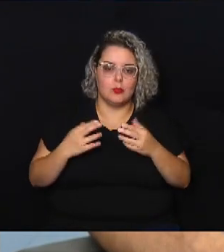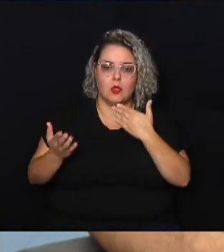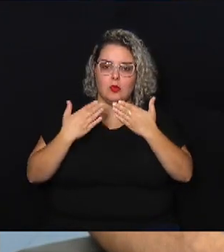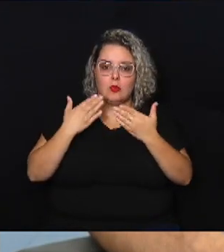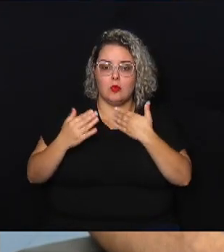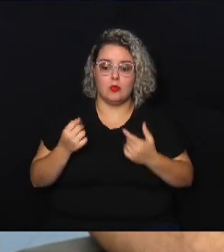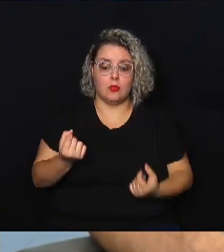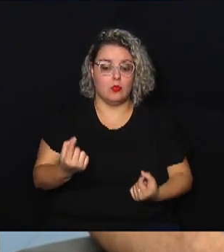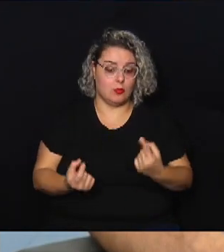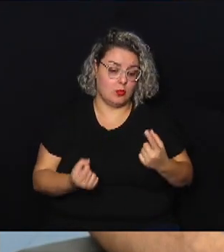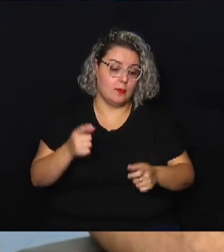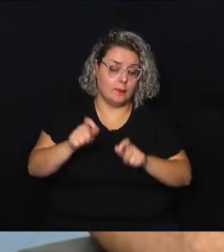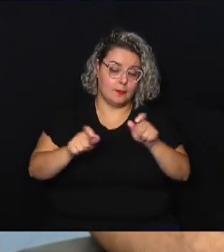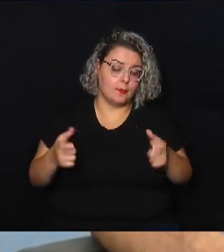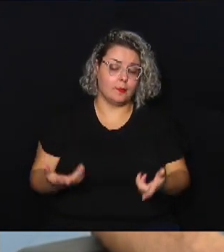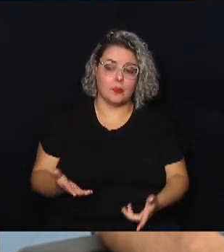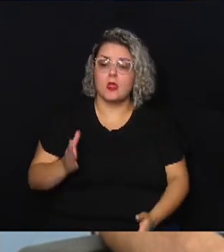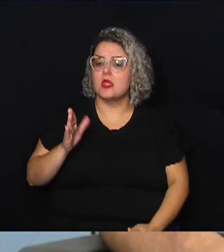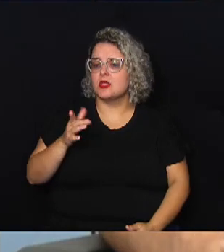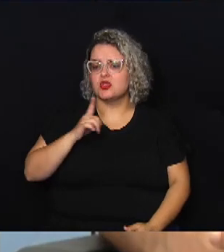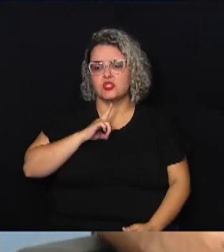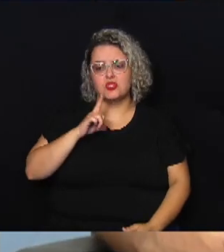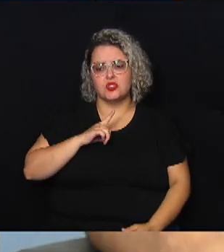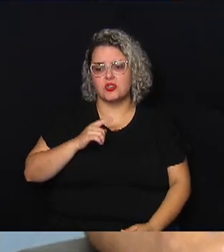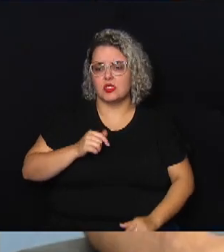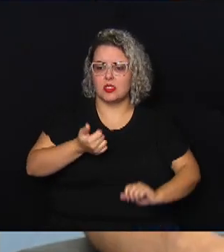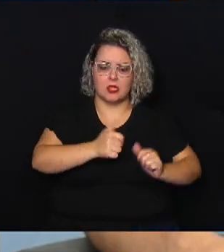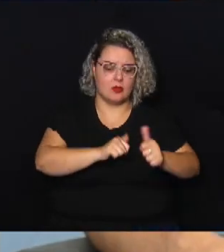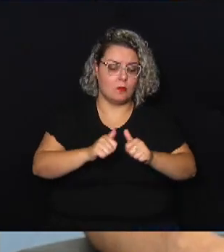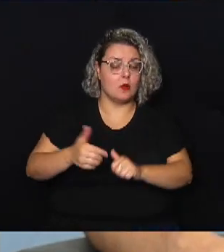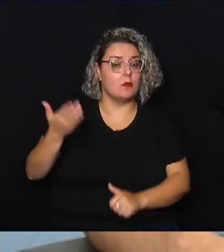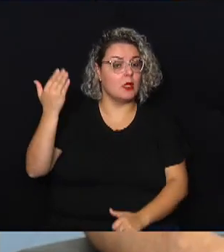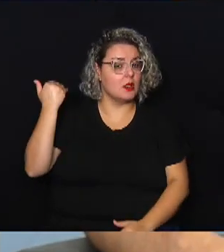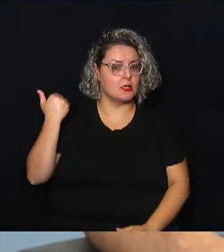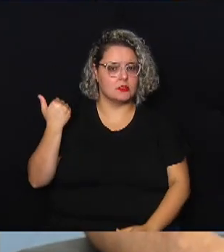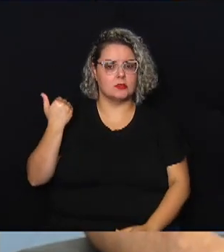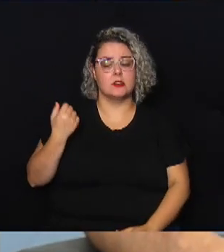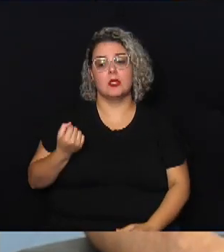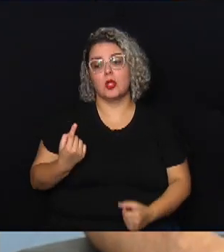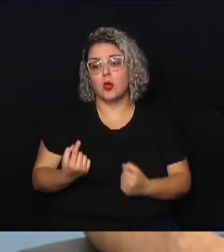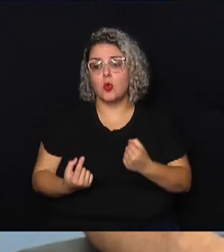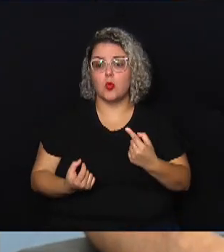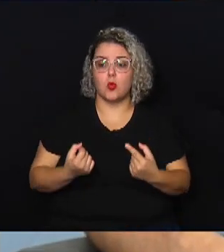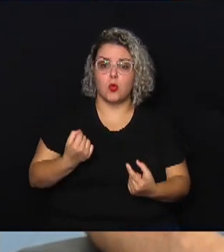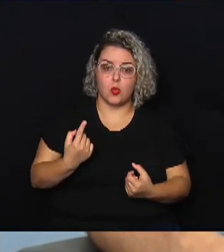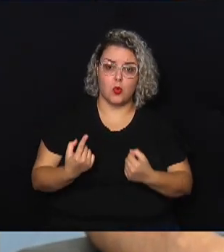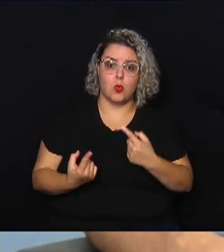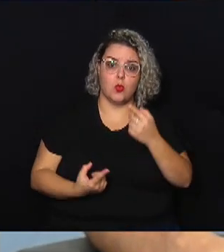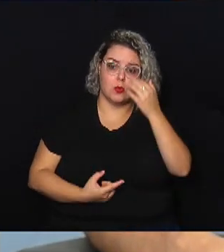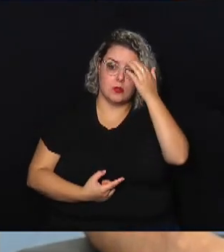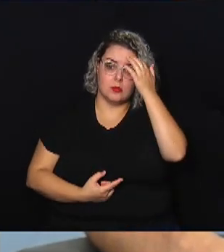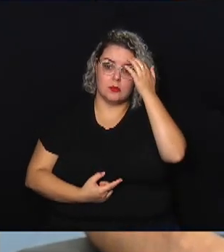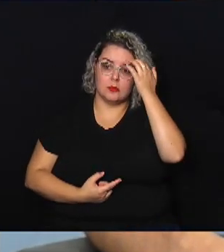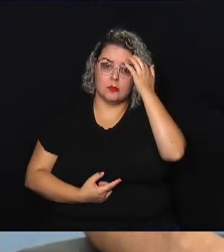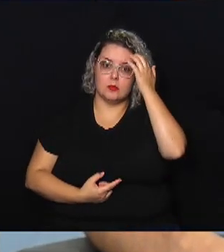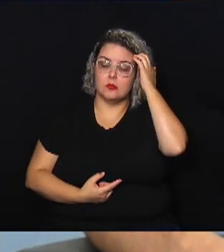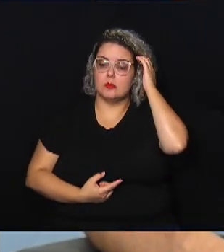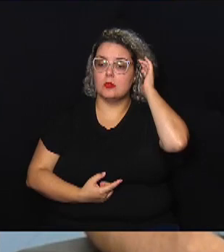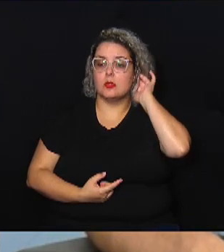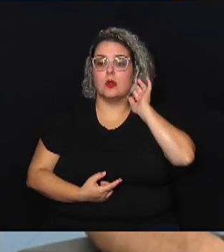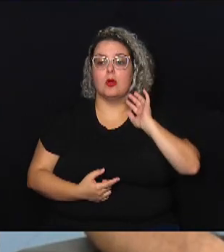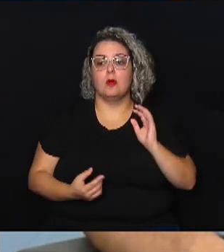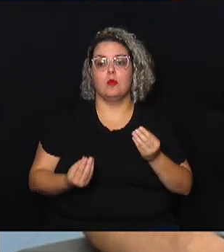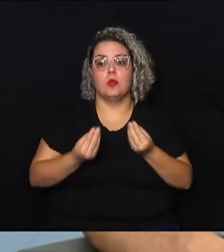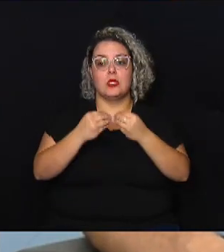algumas pessoas, que já houve uma avaliação de que algum prejuízo poderia